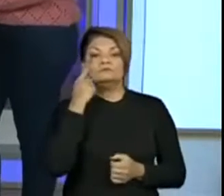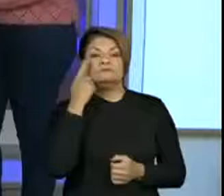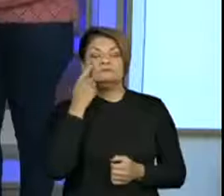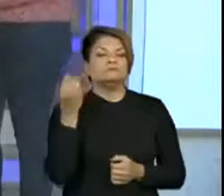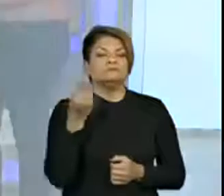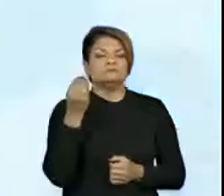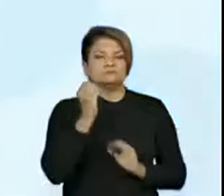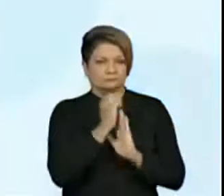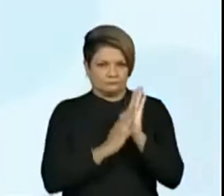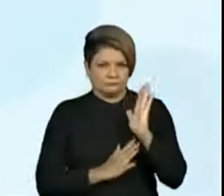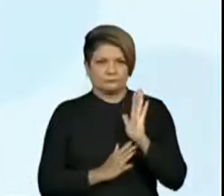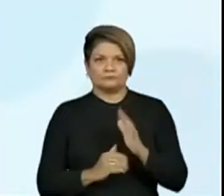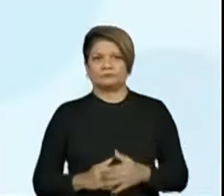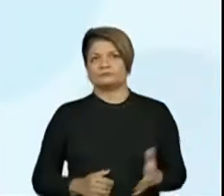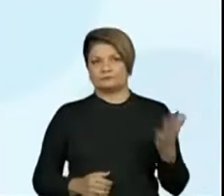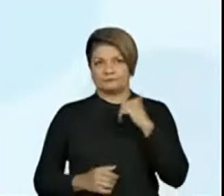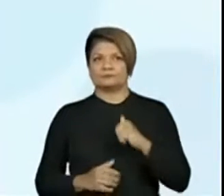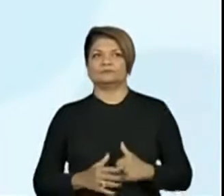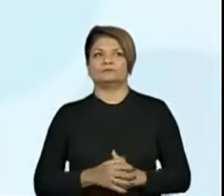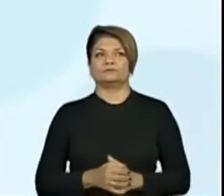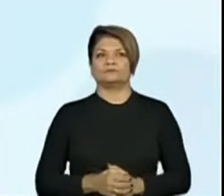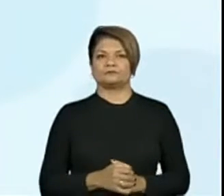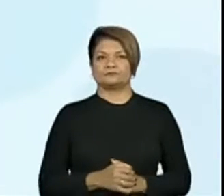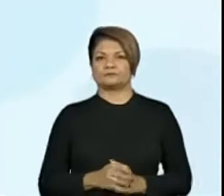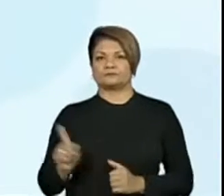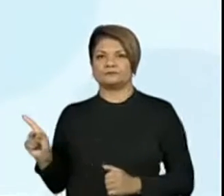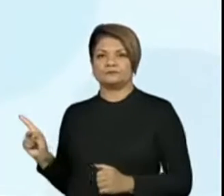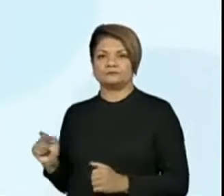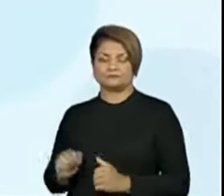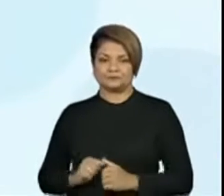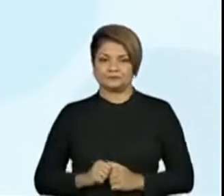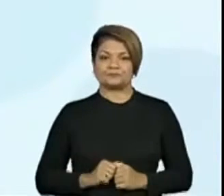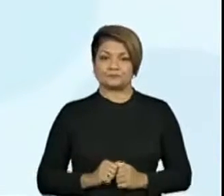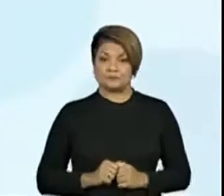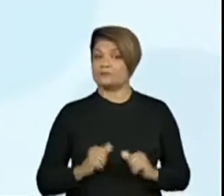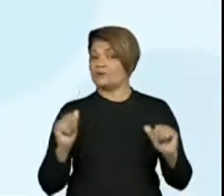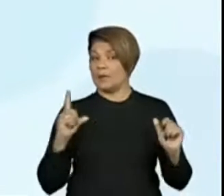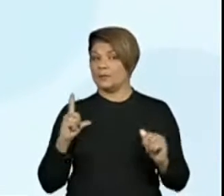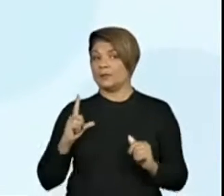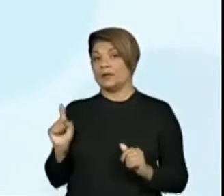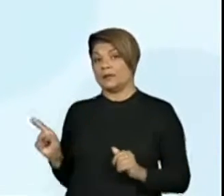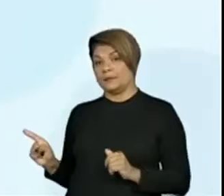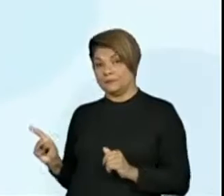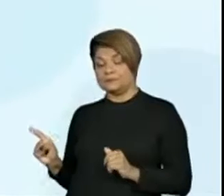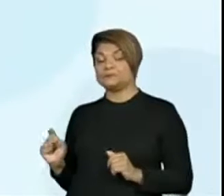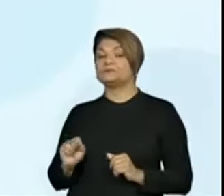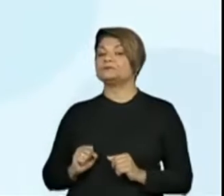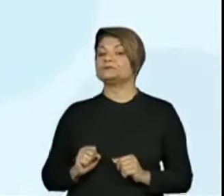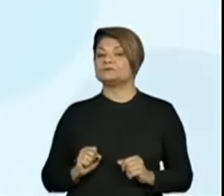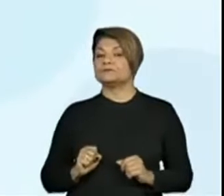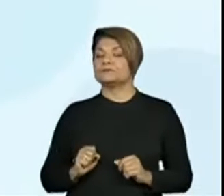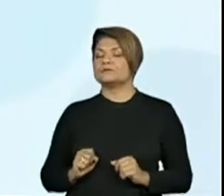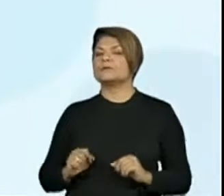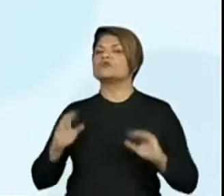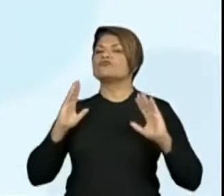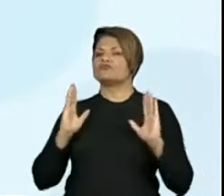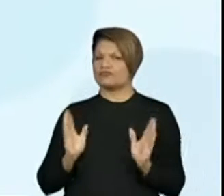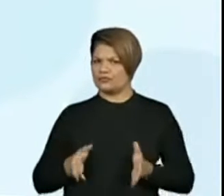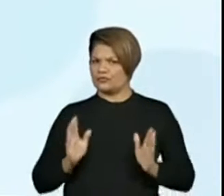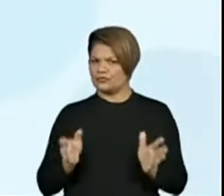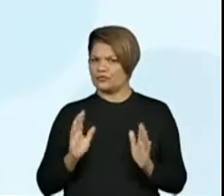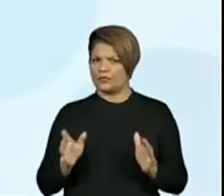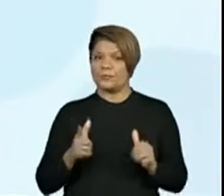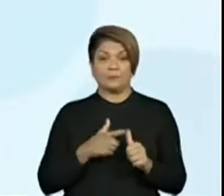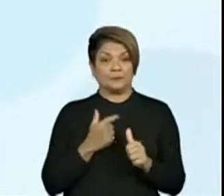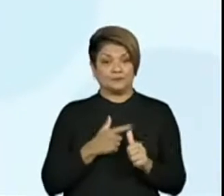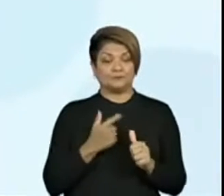atividades? Vamos lá? Olha só. Nós temos aqui, já uma primeira